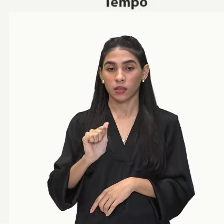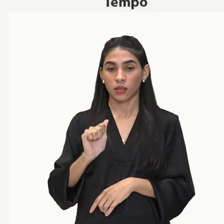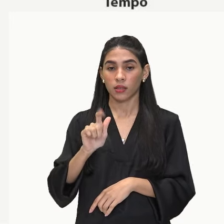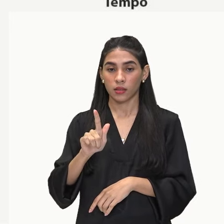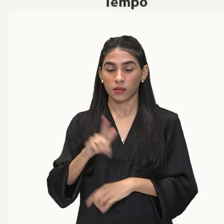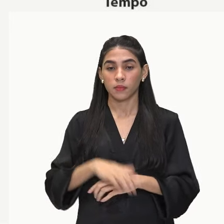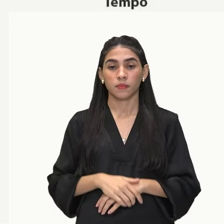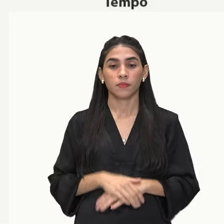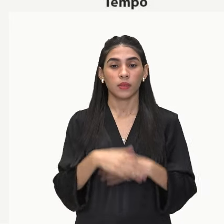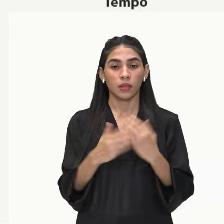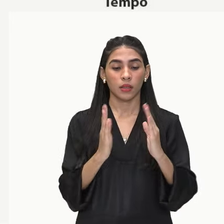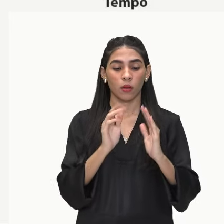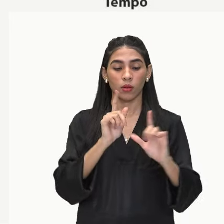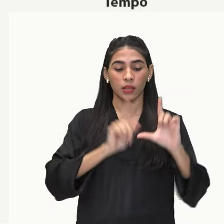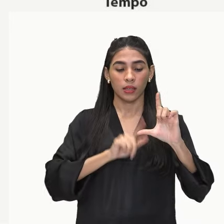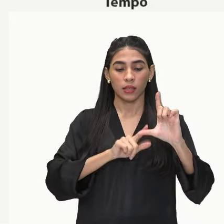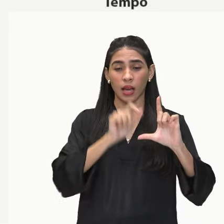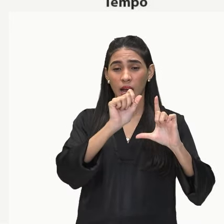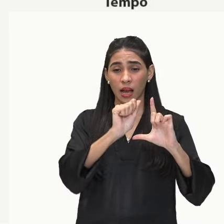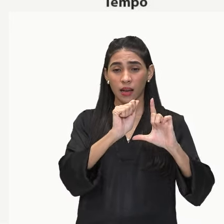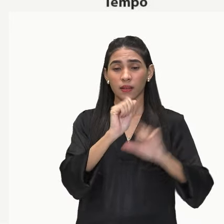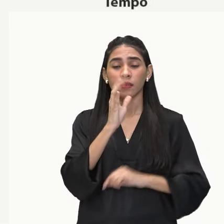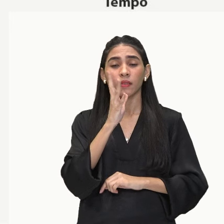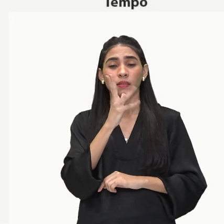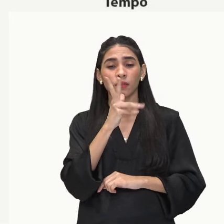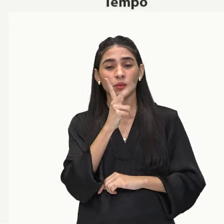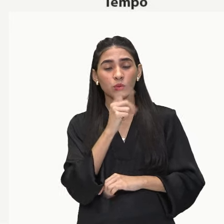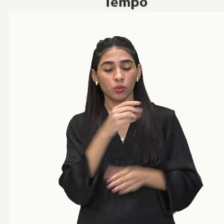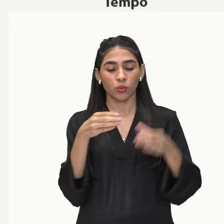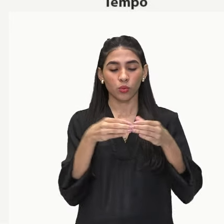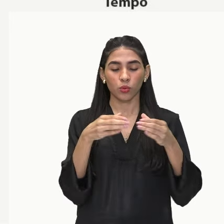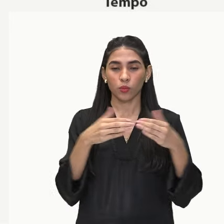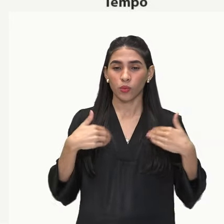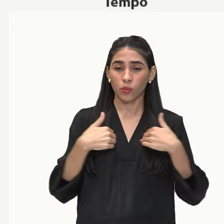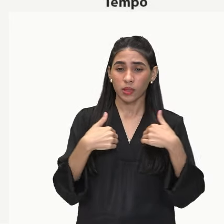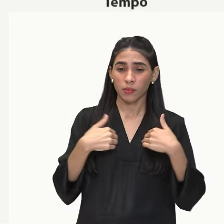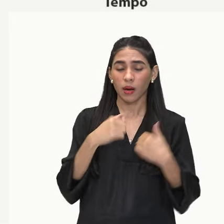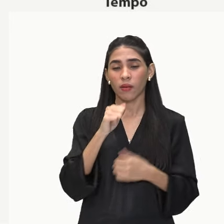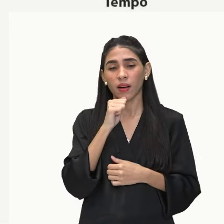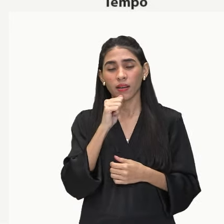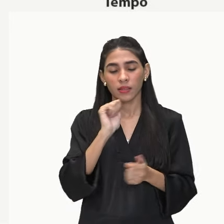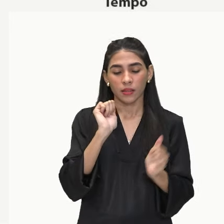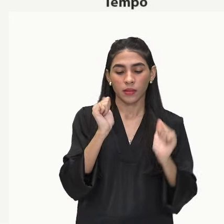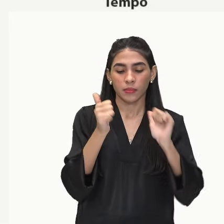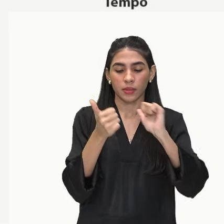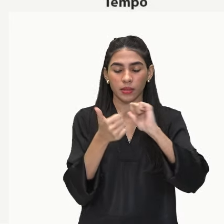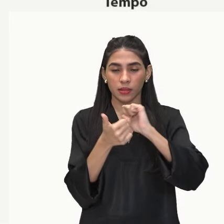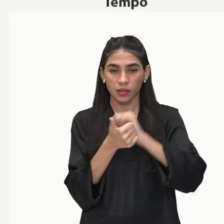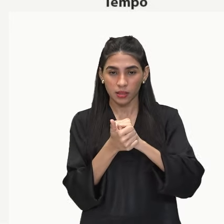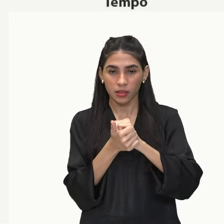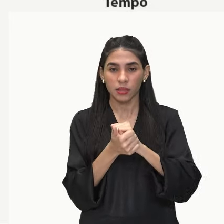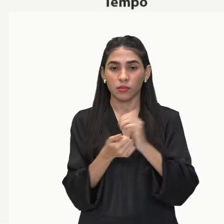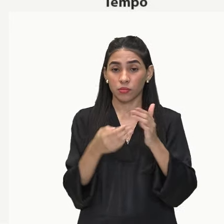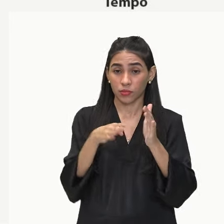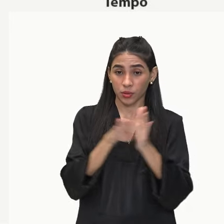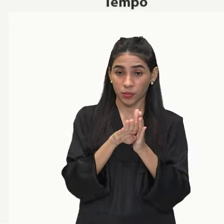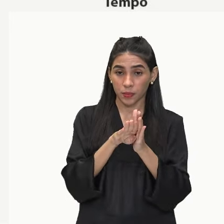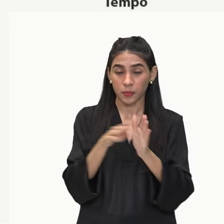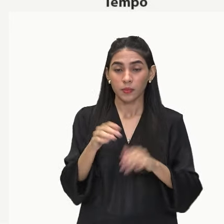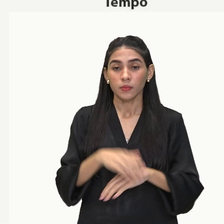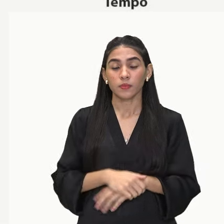o crescimento é muito lento, aquela espécie ainda está se adaptando àquele ambiente que ela acabou de chegar.